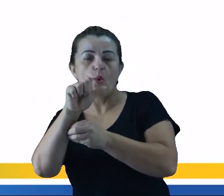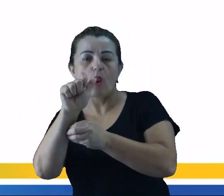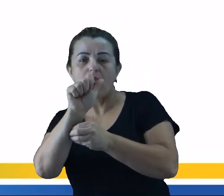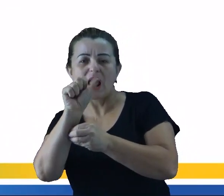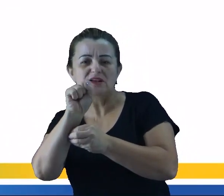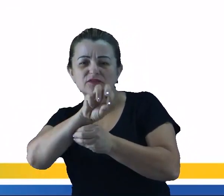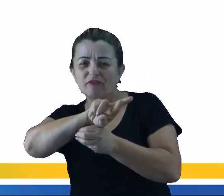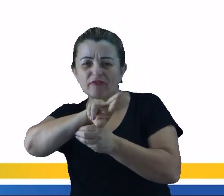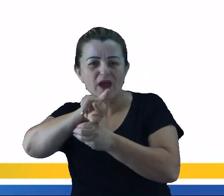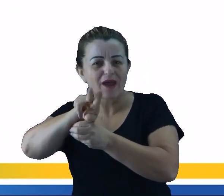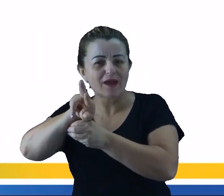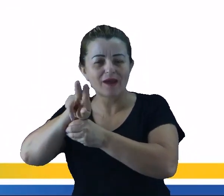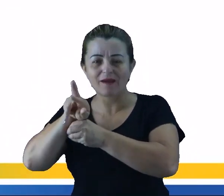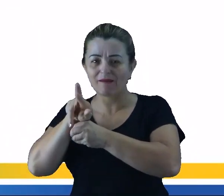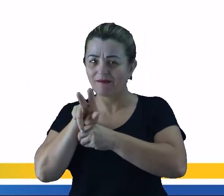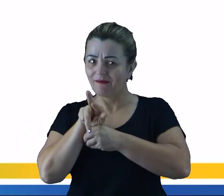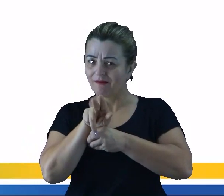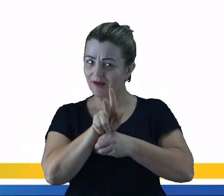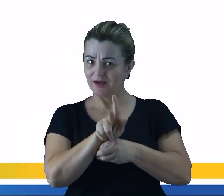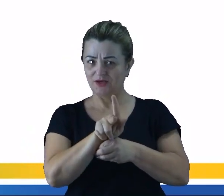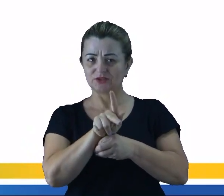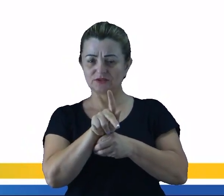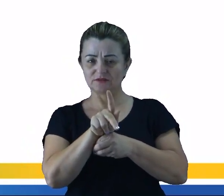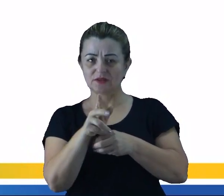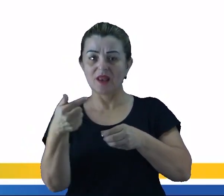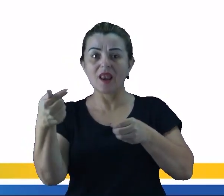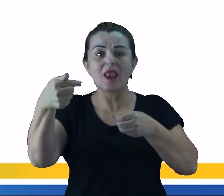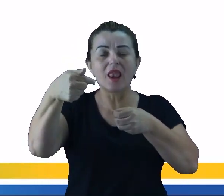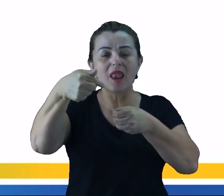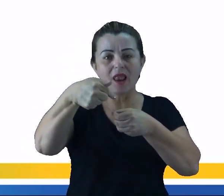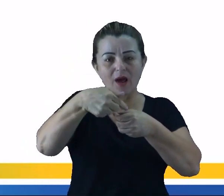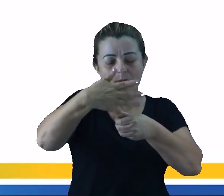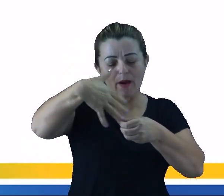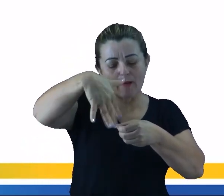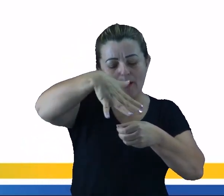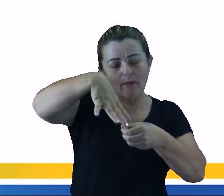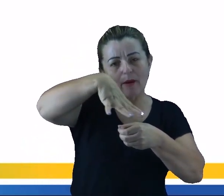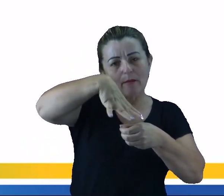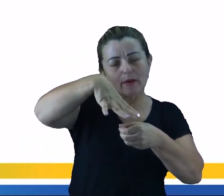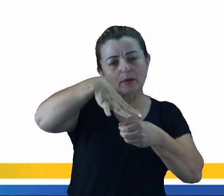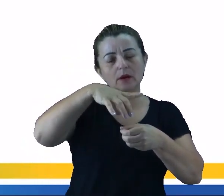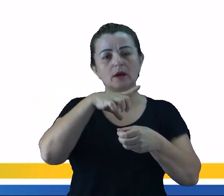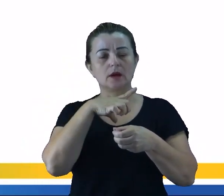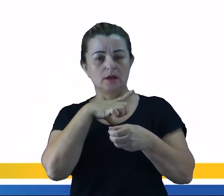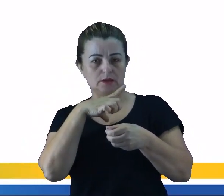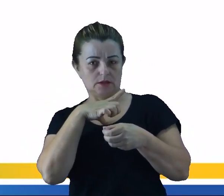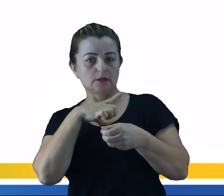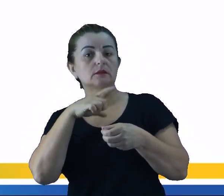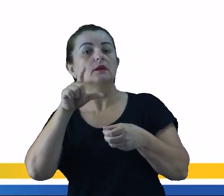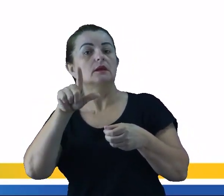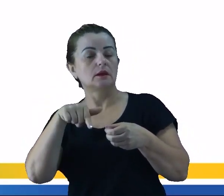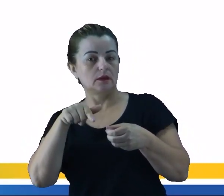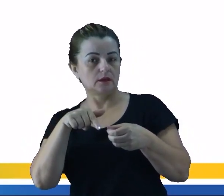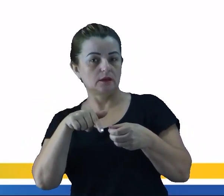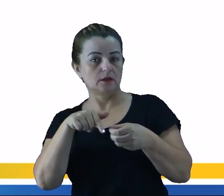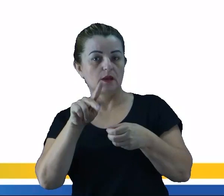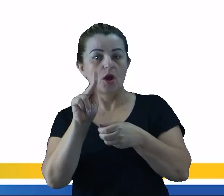moléculas diferentes ali nessa mistura. E a mistura ela pode ser